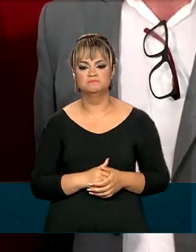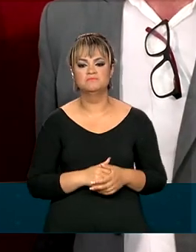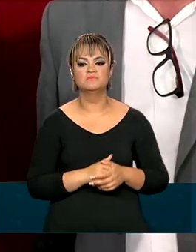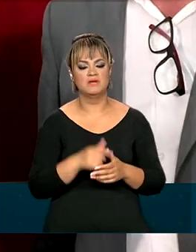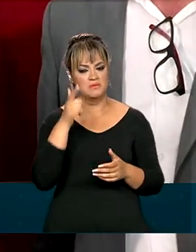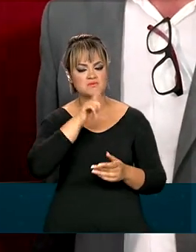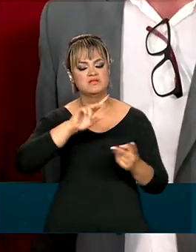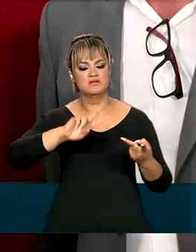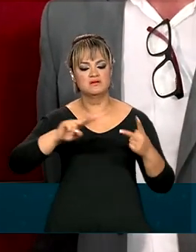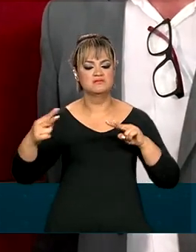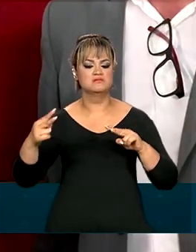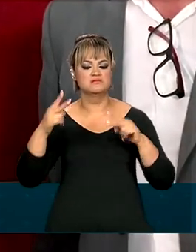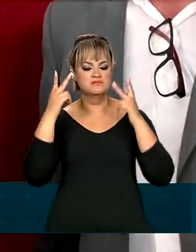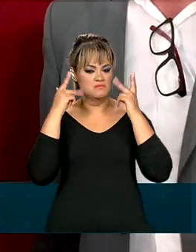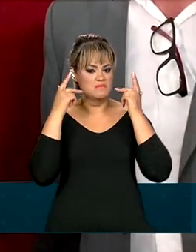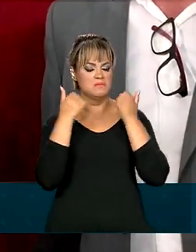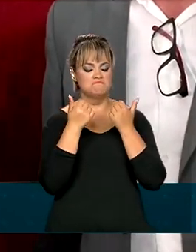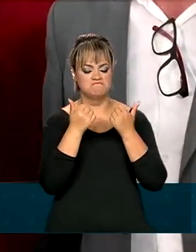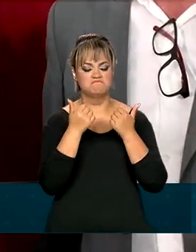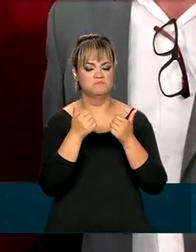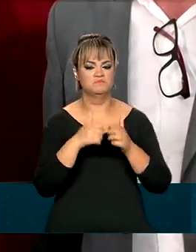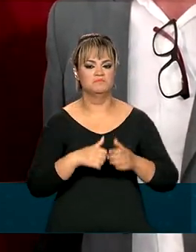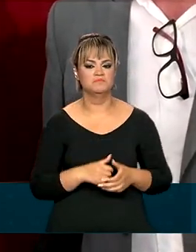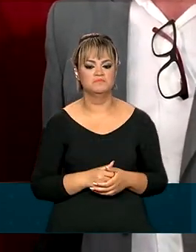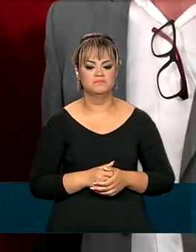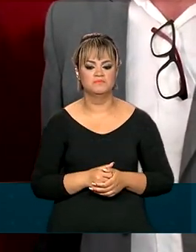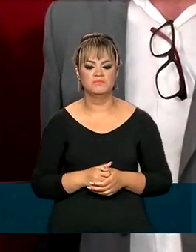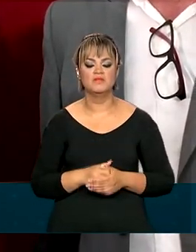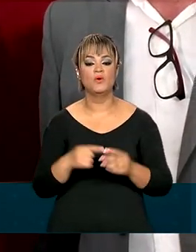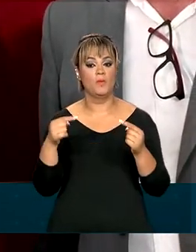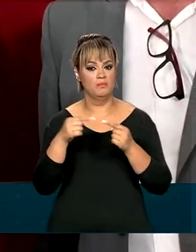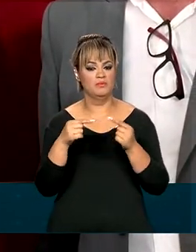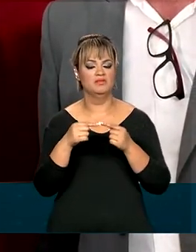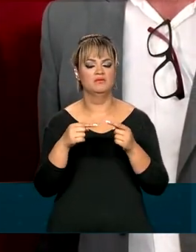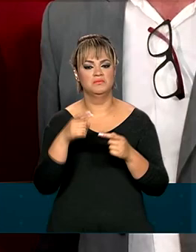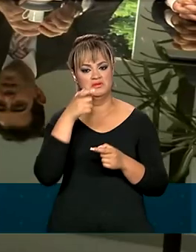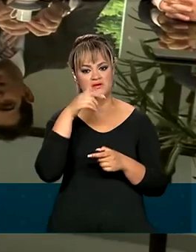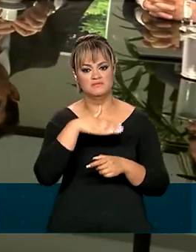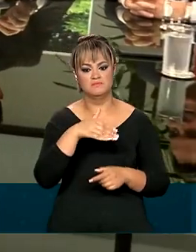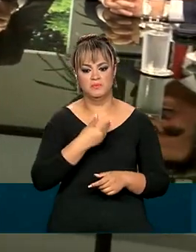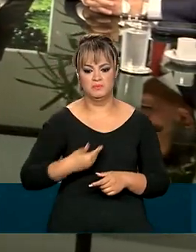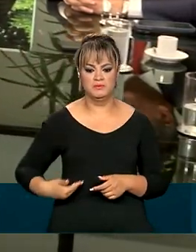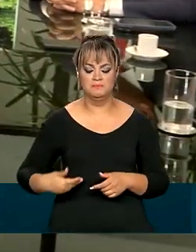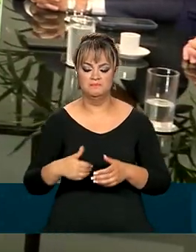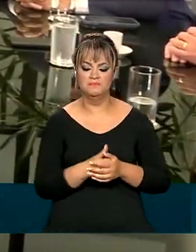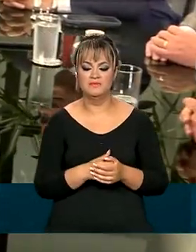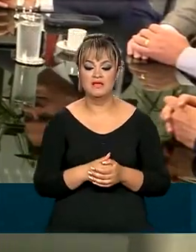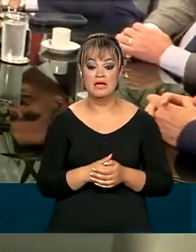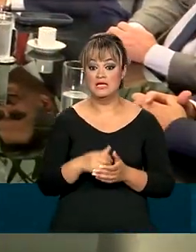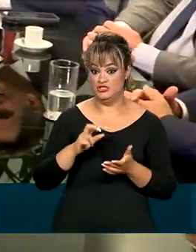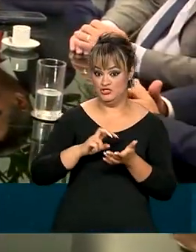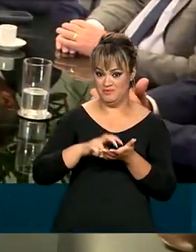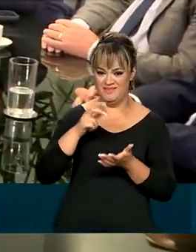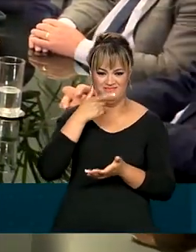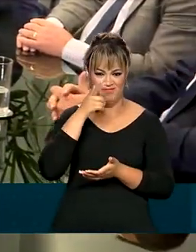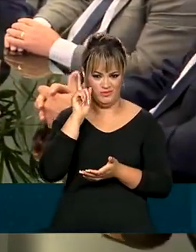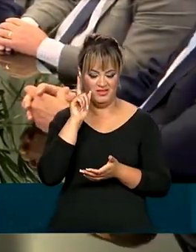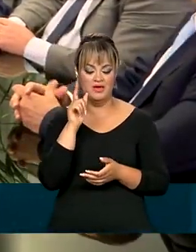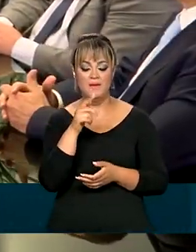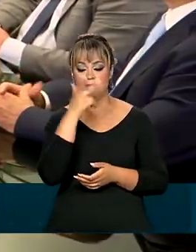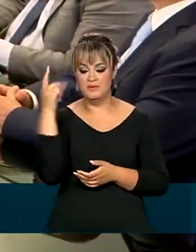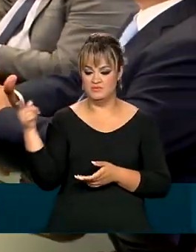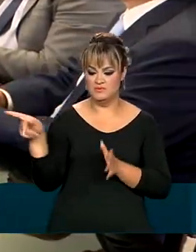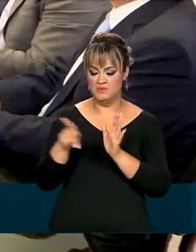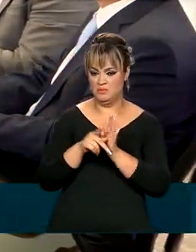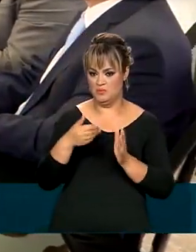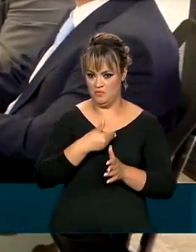que se tenha aí uma transição pautada pelo interesse público. E na manhã desta quinta-feira, membros do atual governo